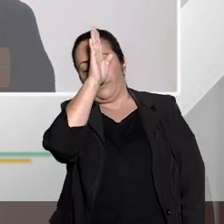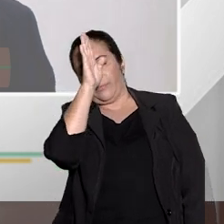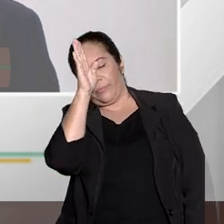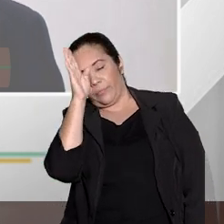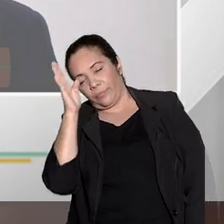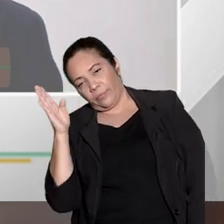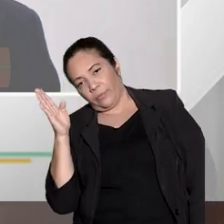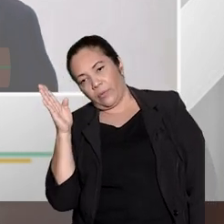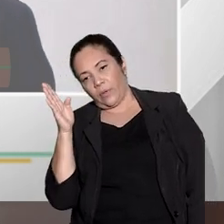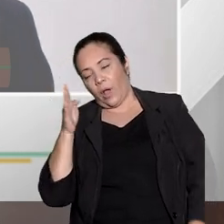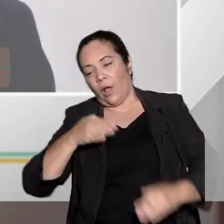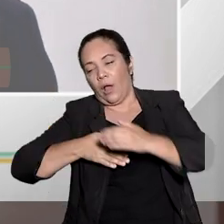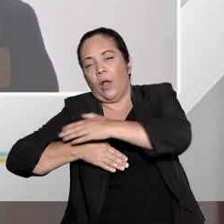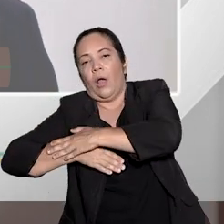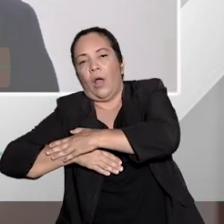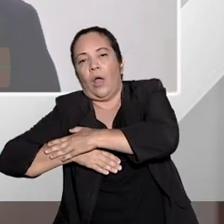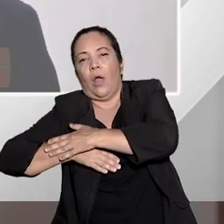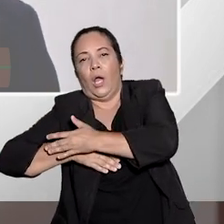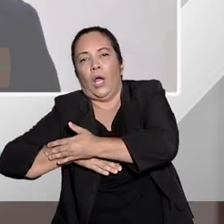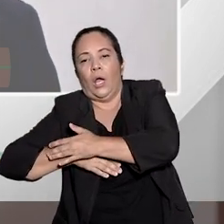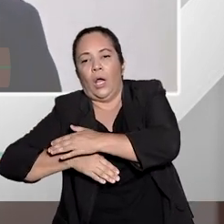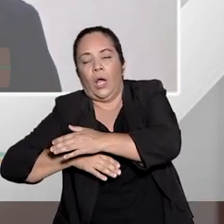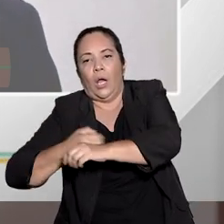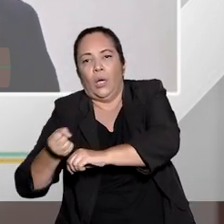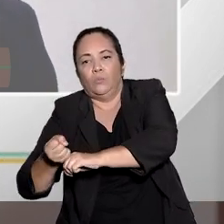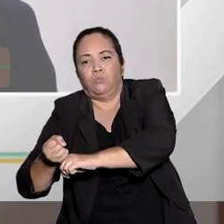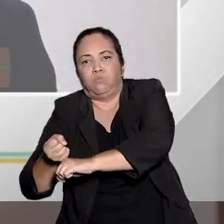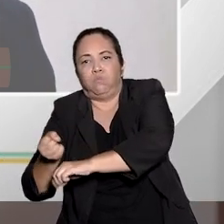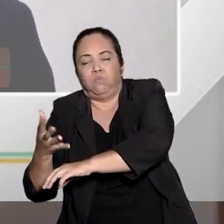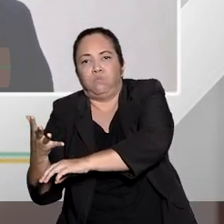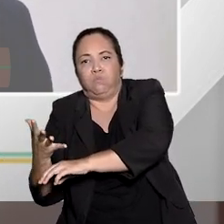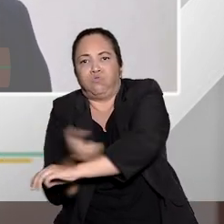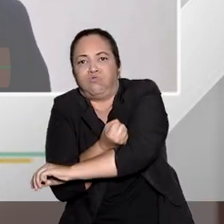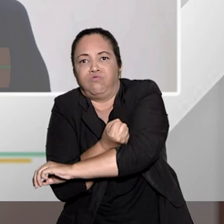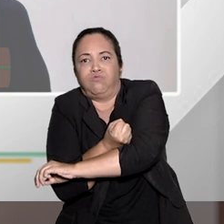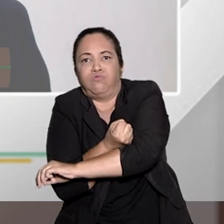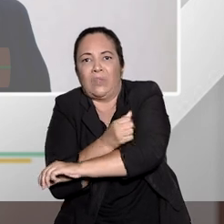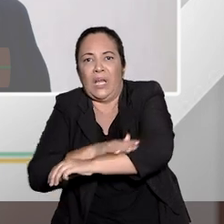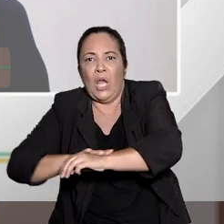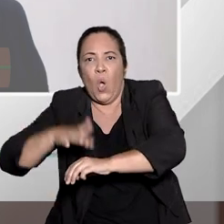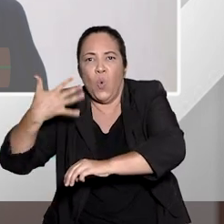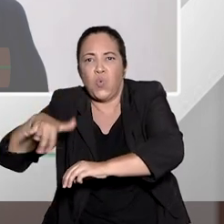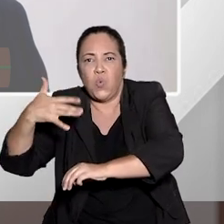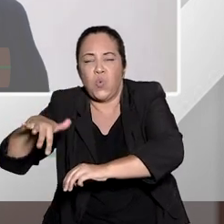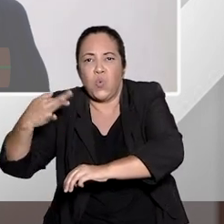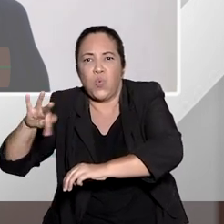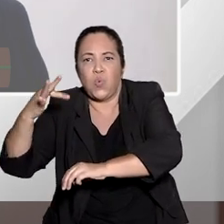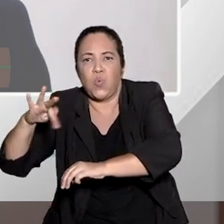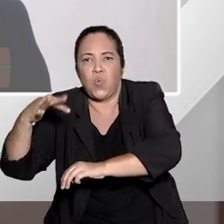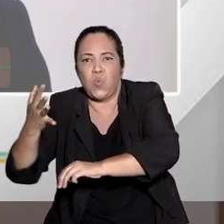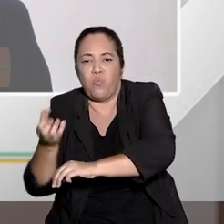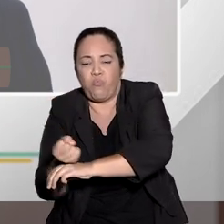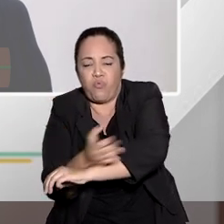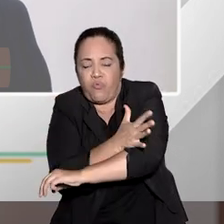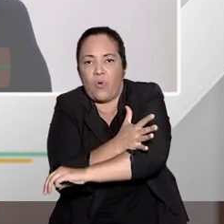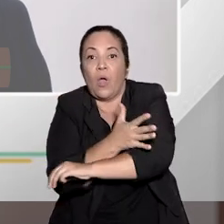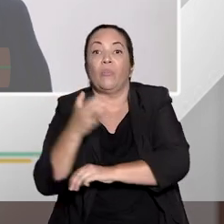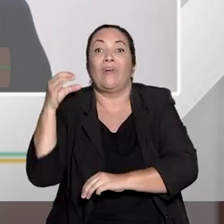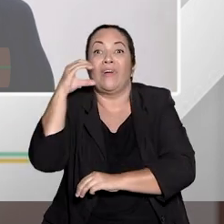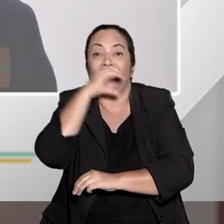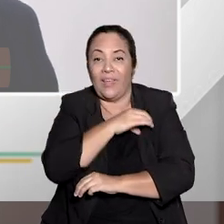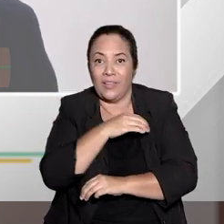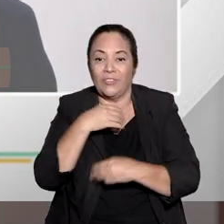lateral do contêiner, tendo queimaduras. Para você ver a que ponto nós chegamos na realidade carcerária brasileira. E